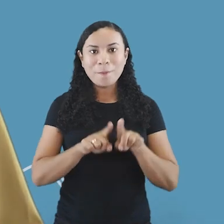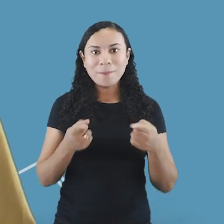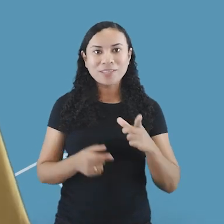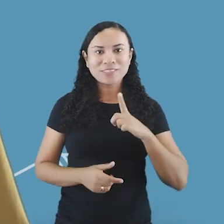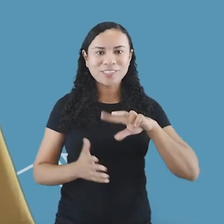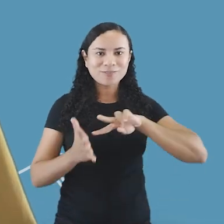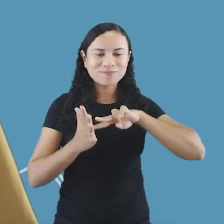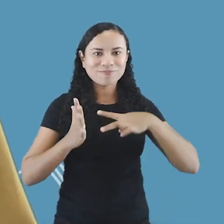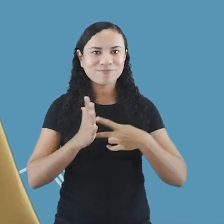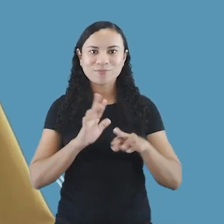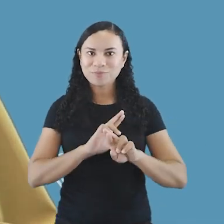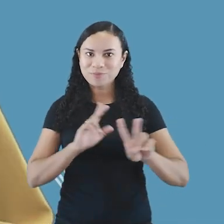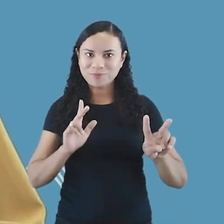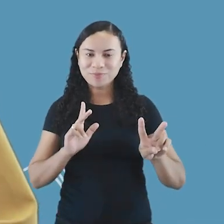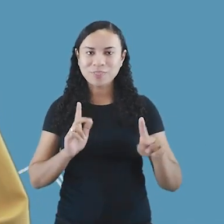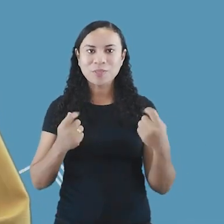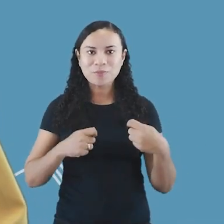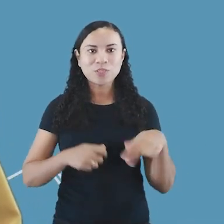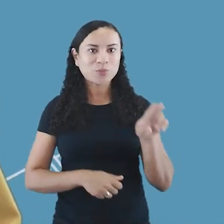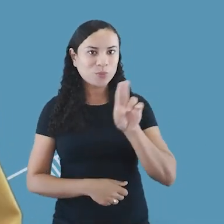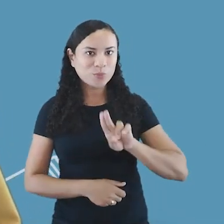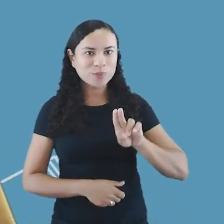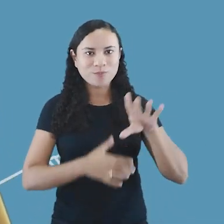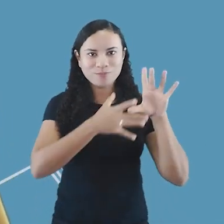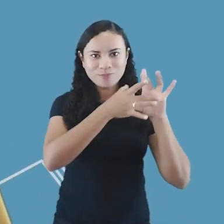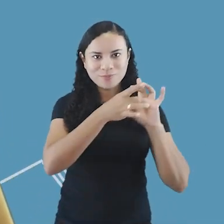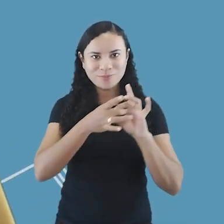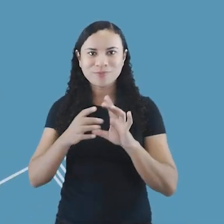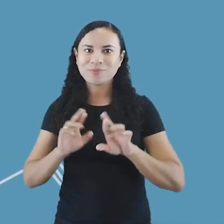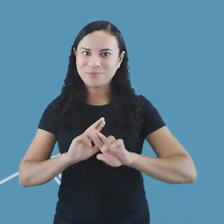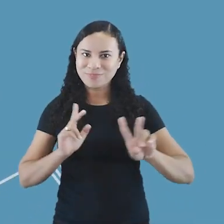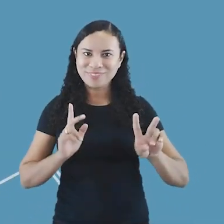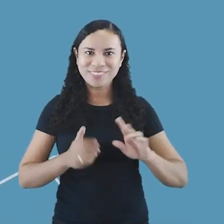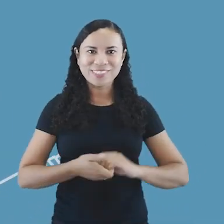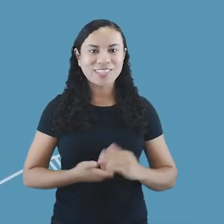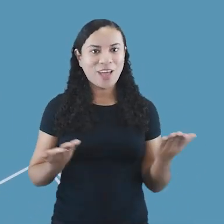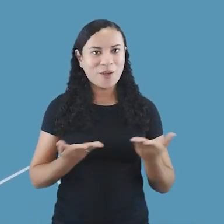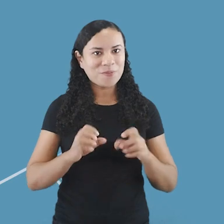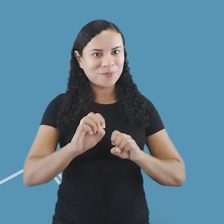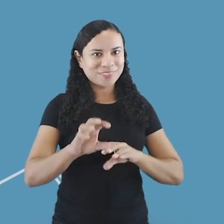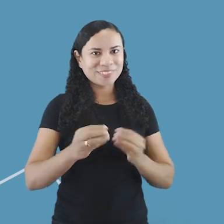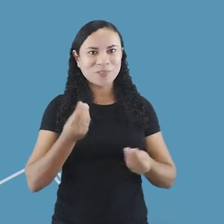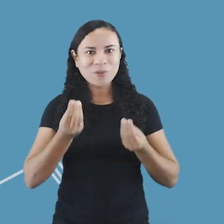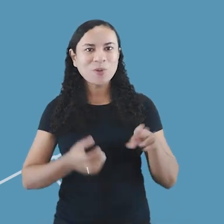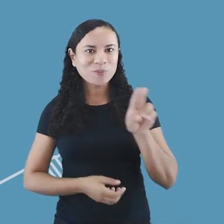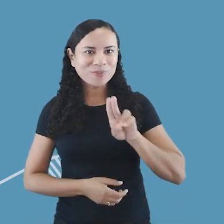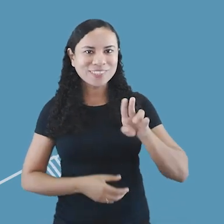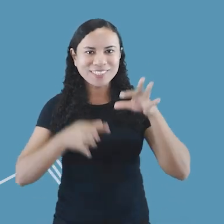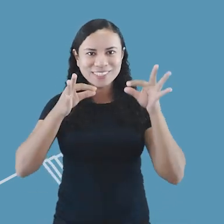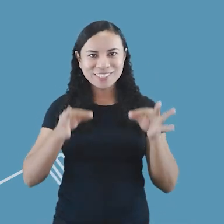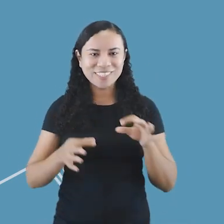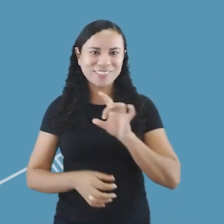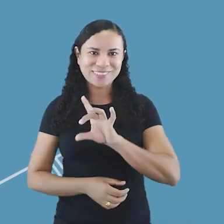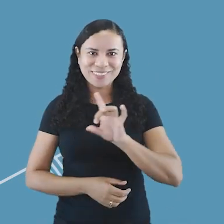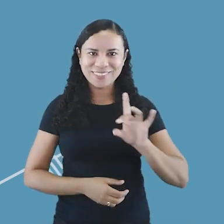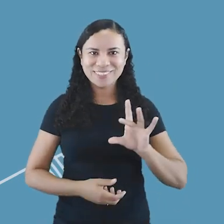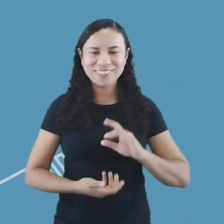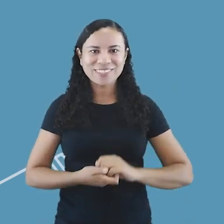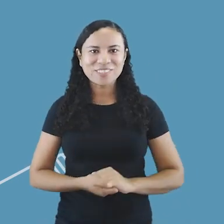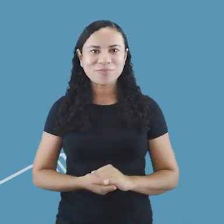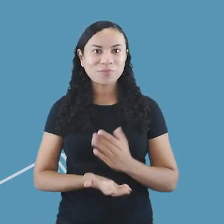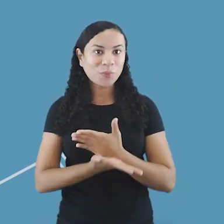sentidos distintos, devendo ser usadas em situações diferentes. E eu vou te ensinar a forma correta de usar cada uma delas.